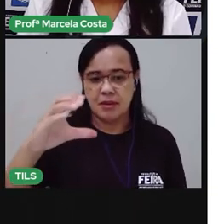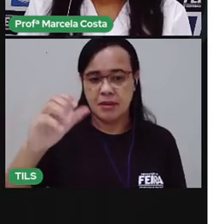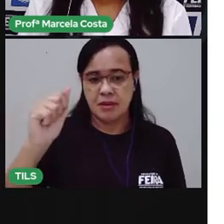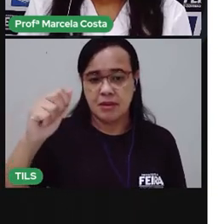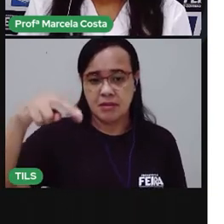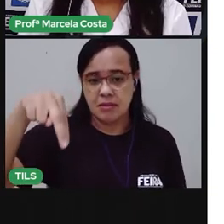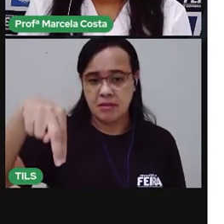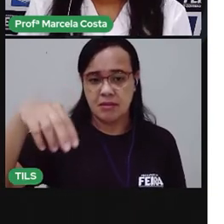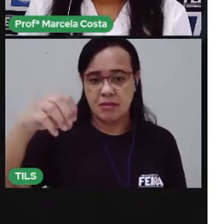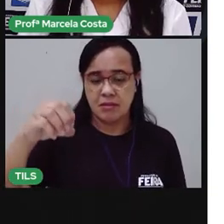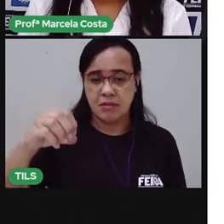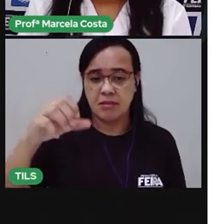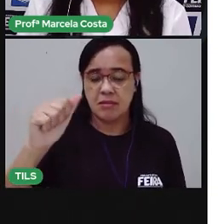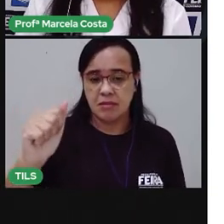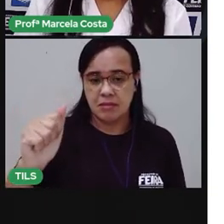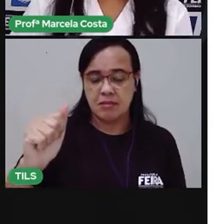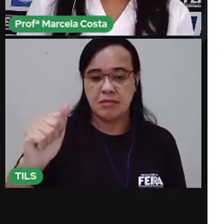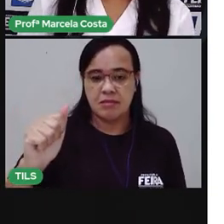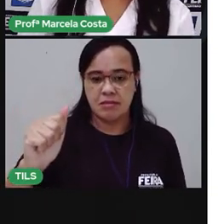Canoa.